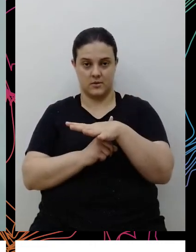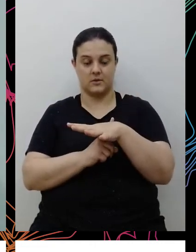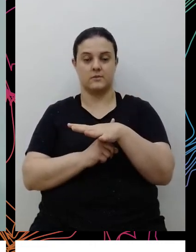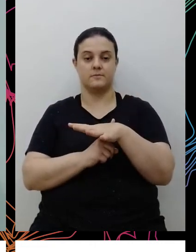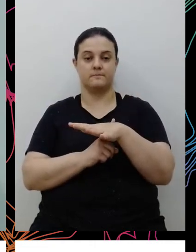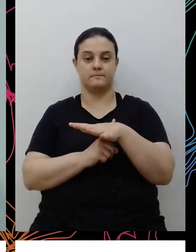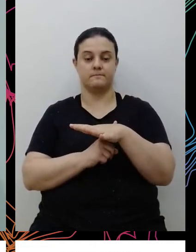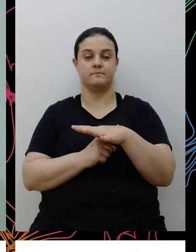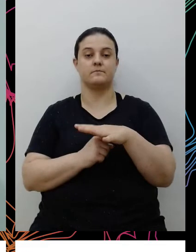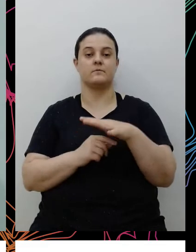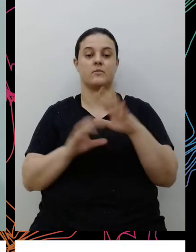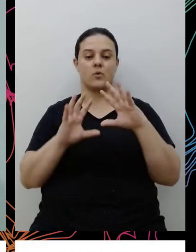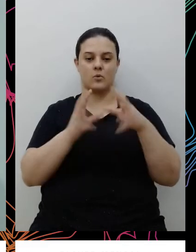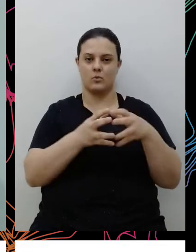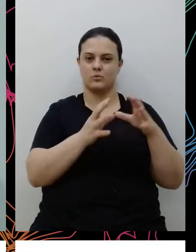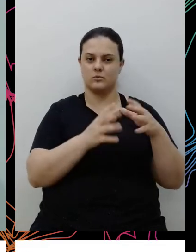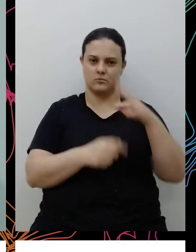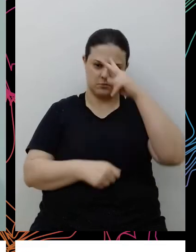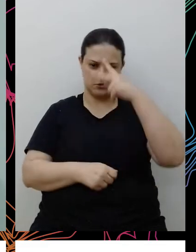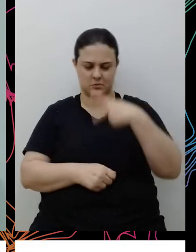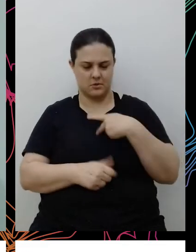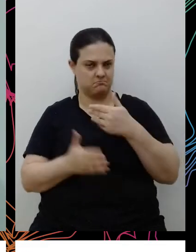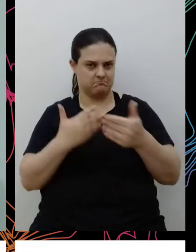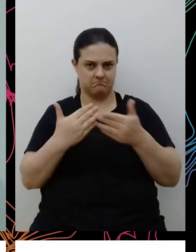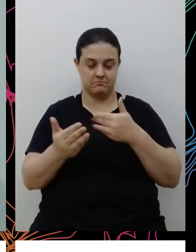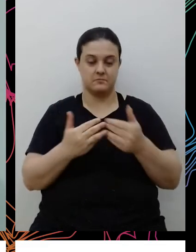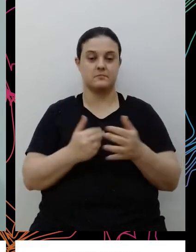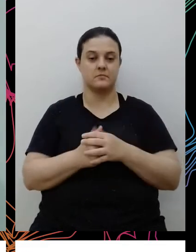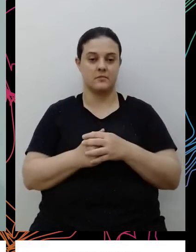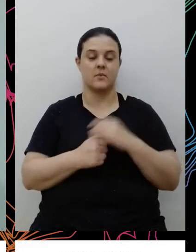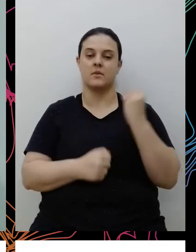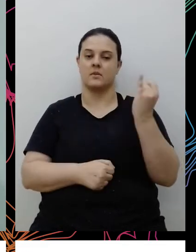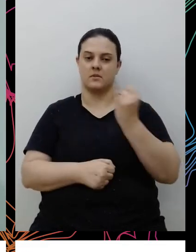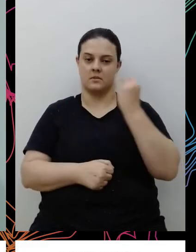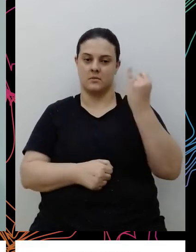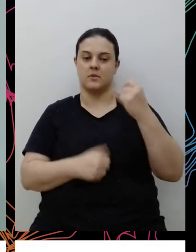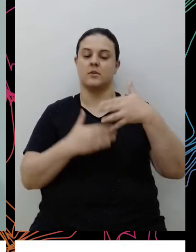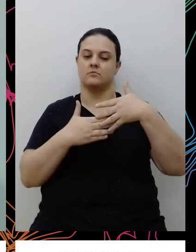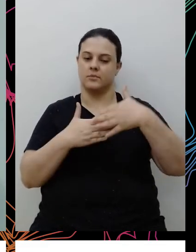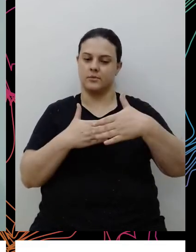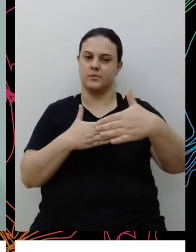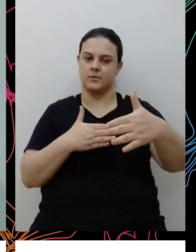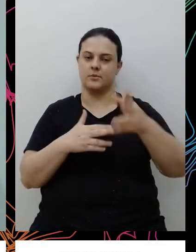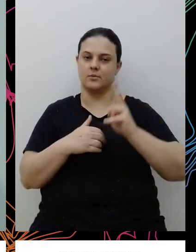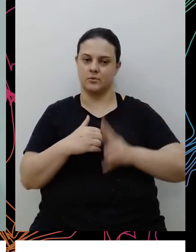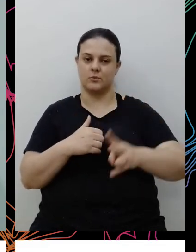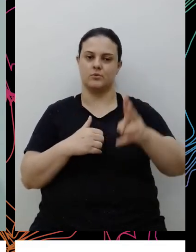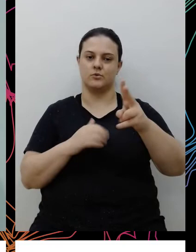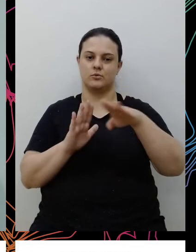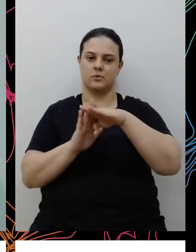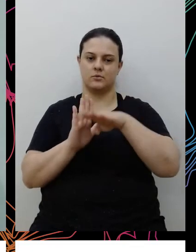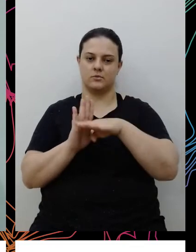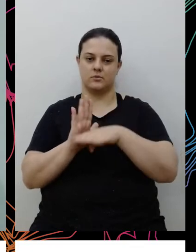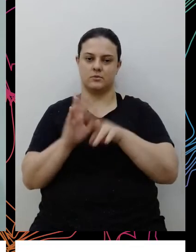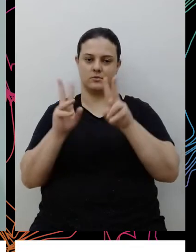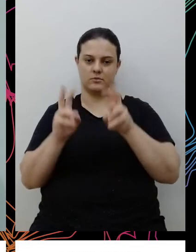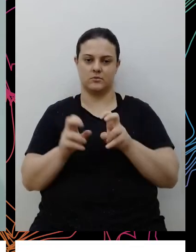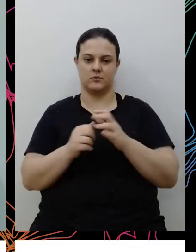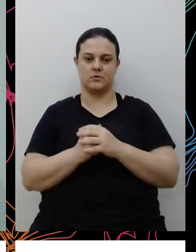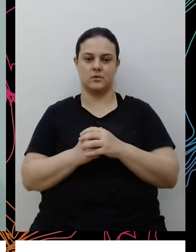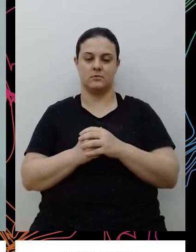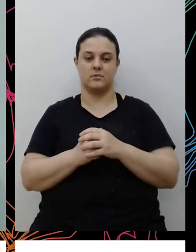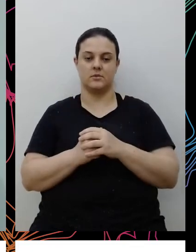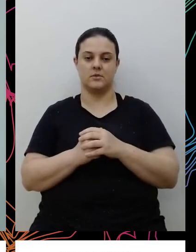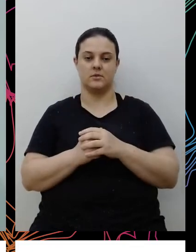nós como coletivo, como indivíduo, enfim, é super importante avançar com essa com essa agenda e sermos